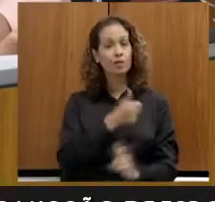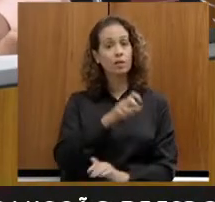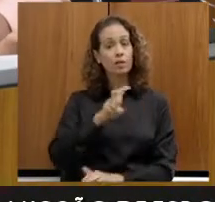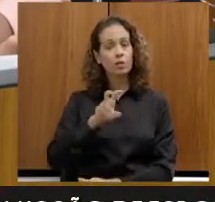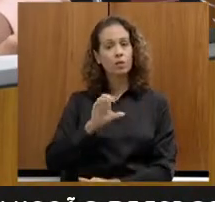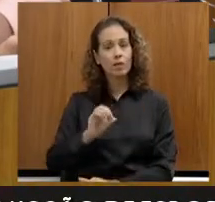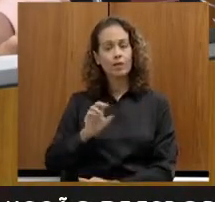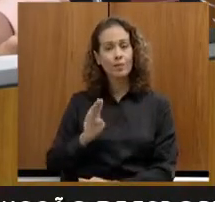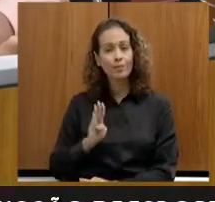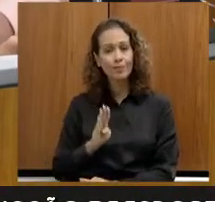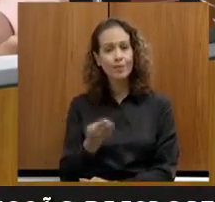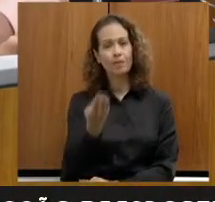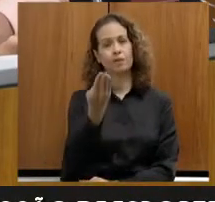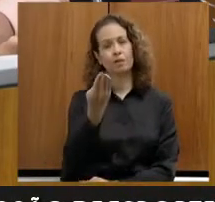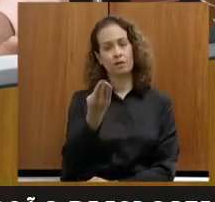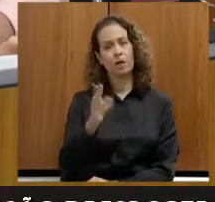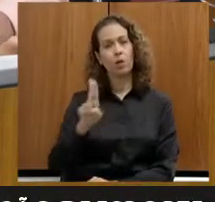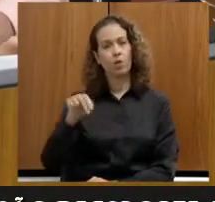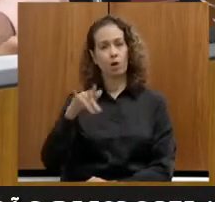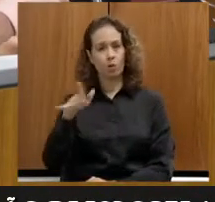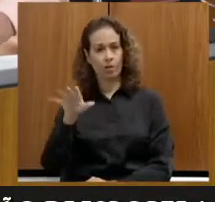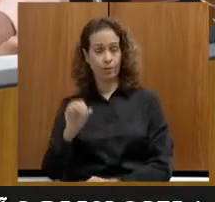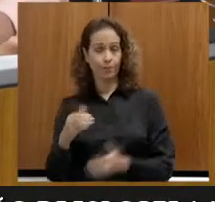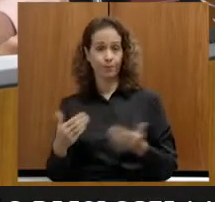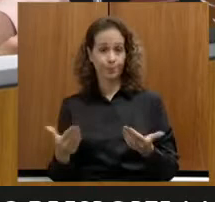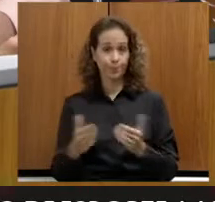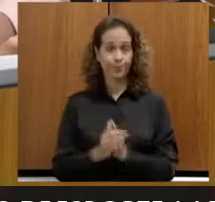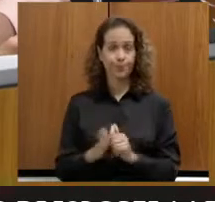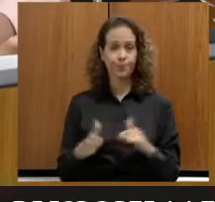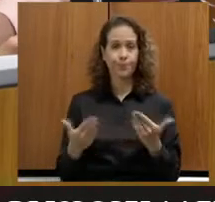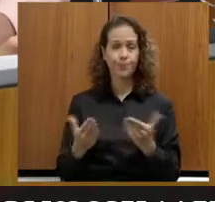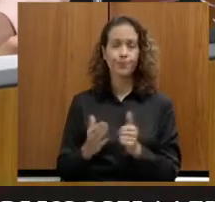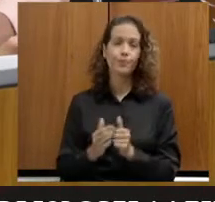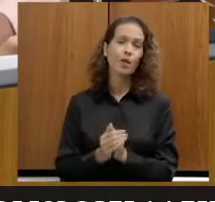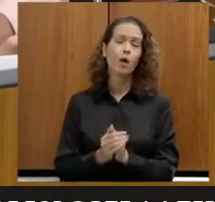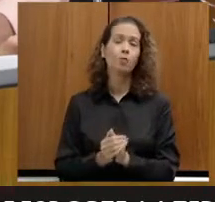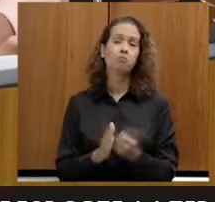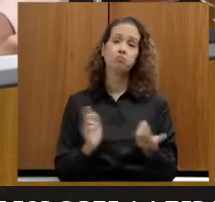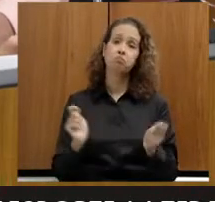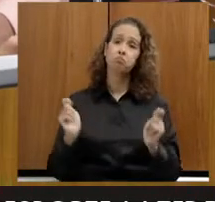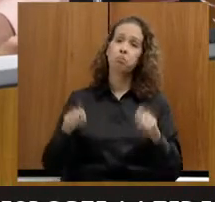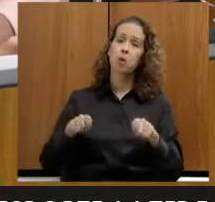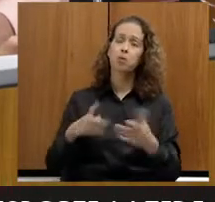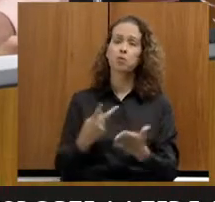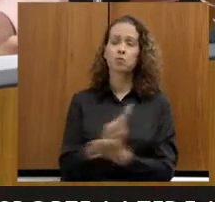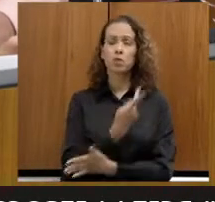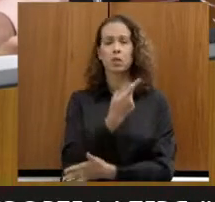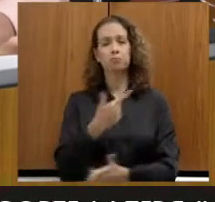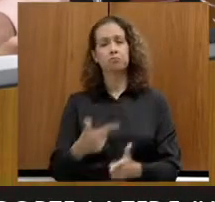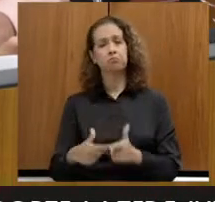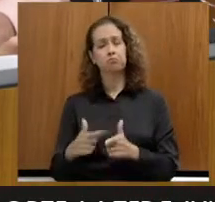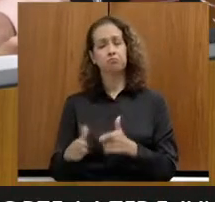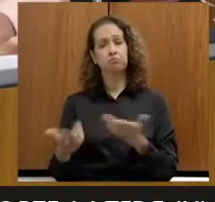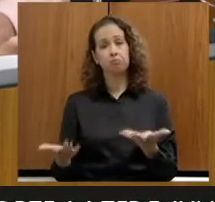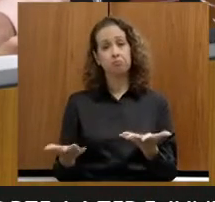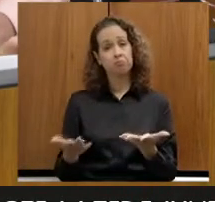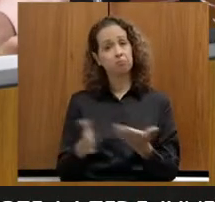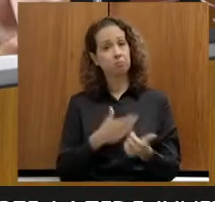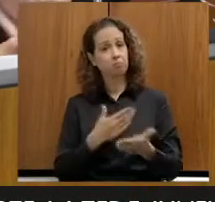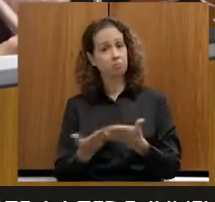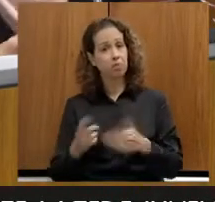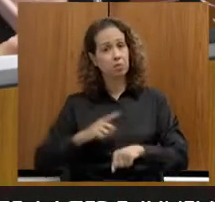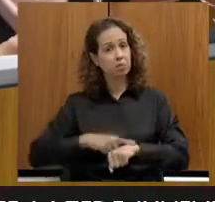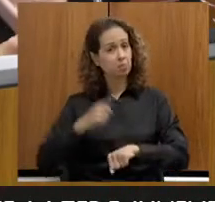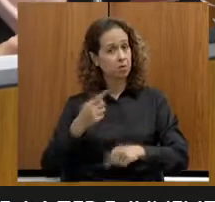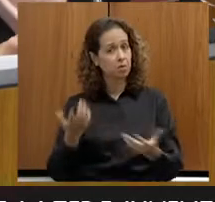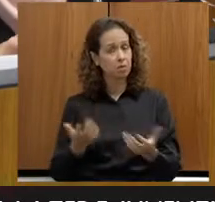bi com a União, ou seja, segura para um eliminar que pode cair a qualquer momento. Essa eliminar a